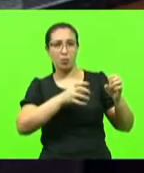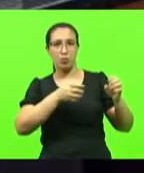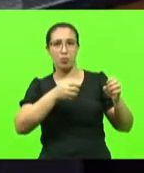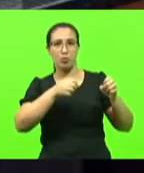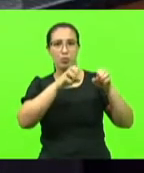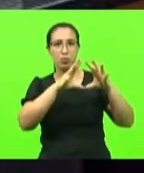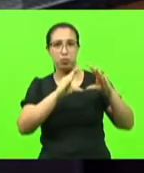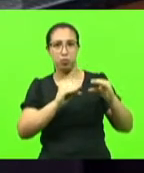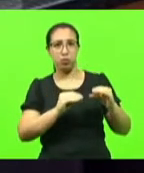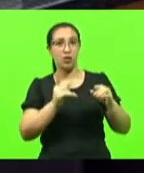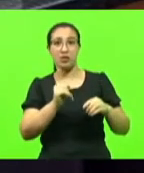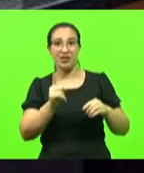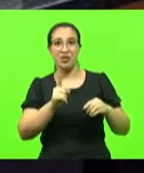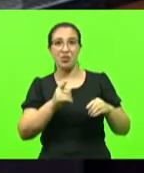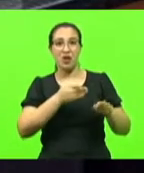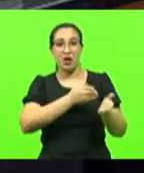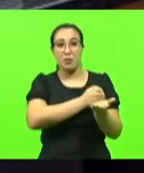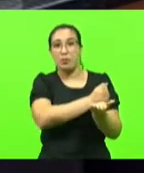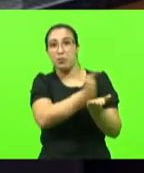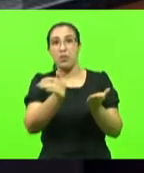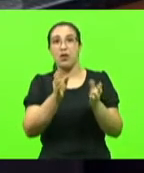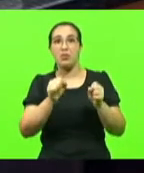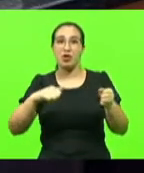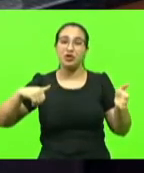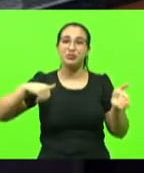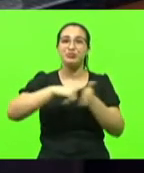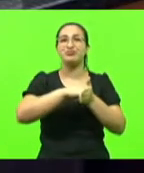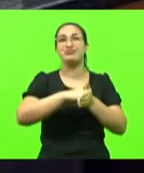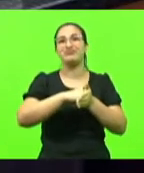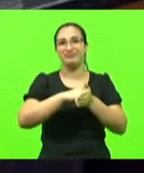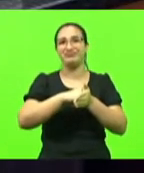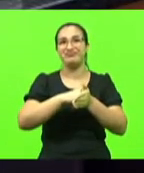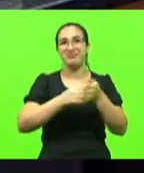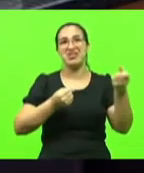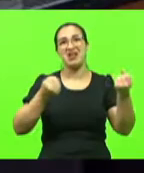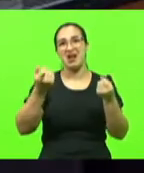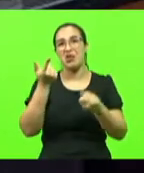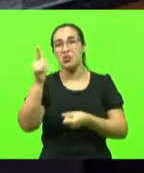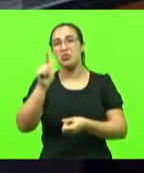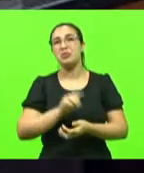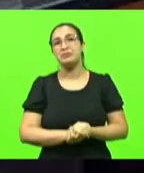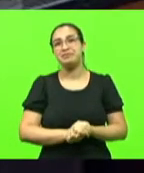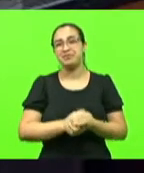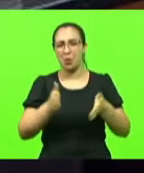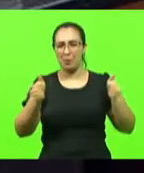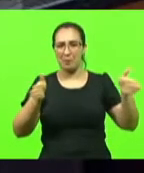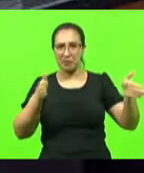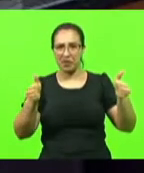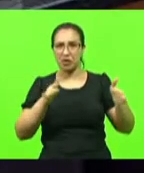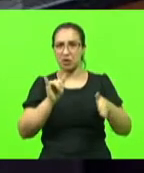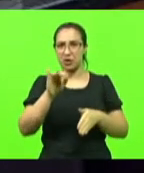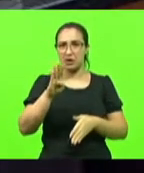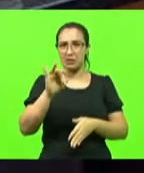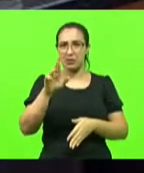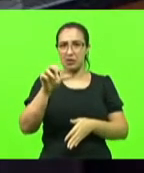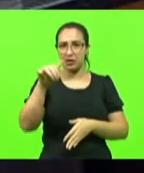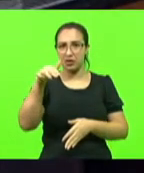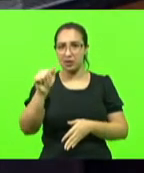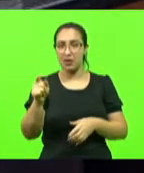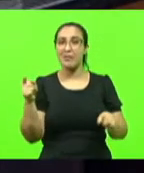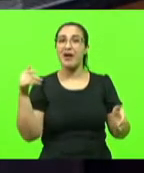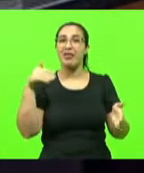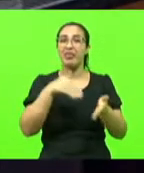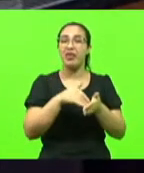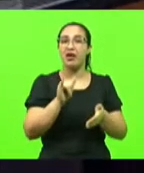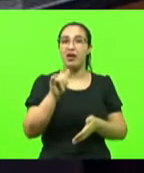e bater de frente com outro carro. Então, o trecho mesmo de Ibirama até o município de Indaial